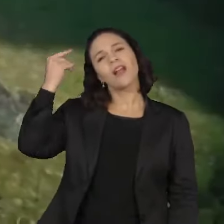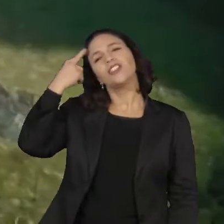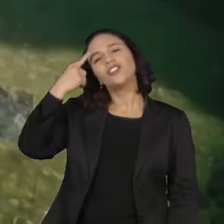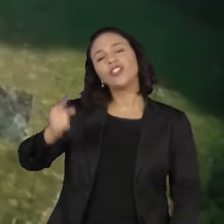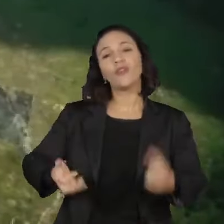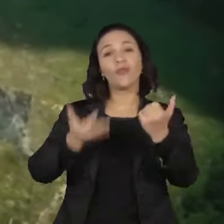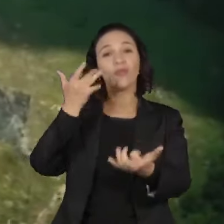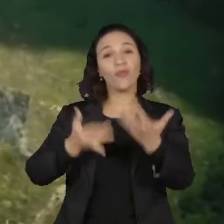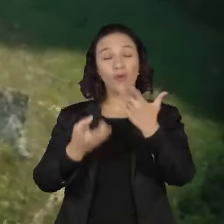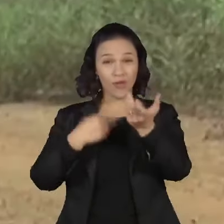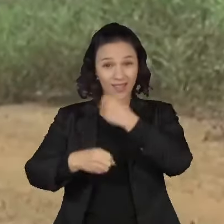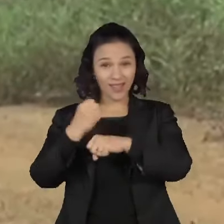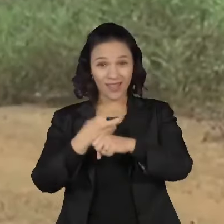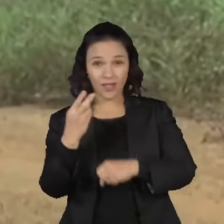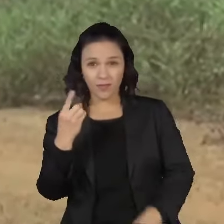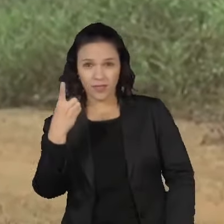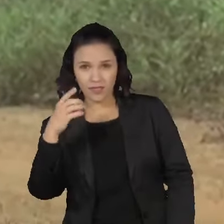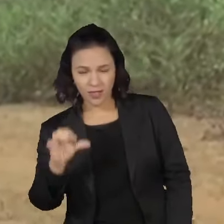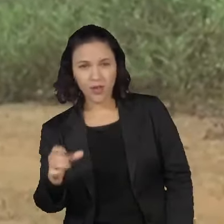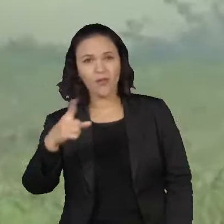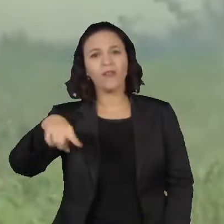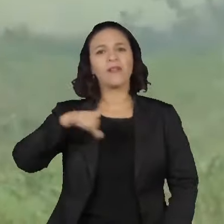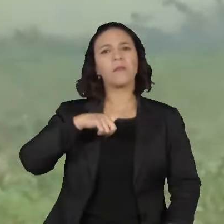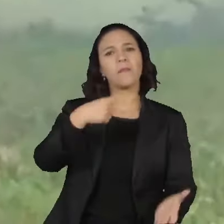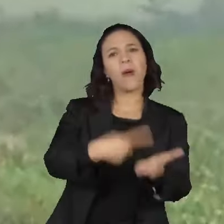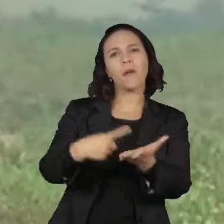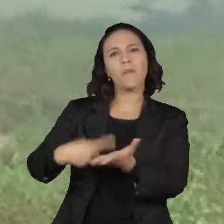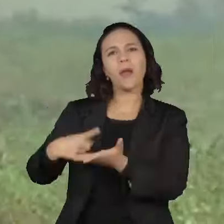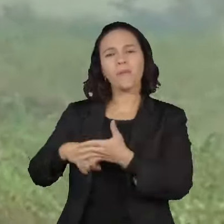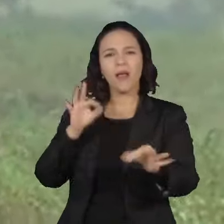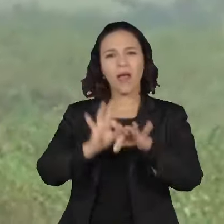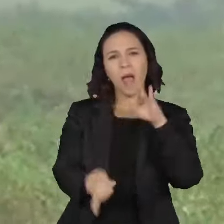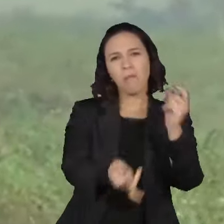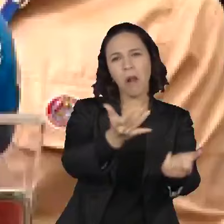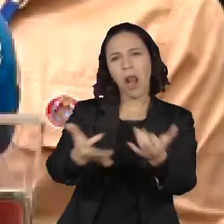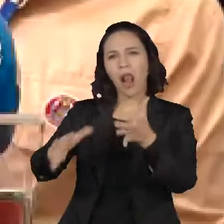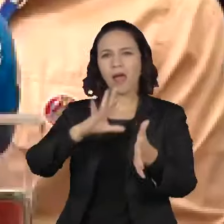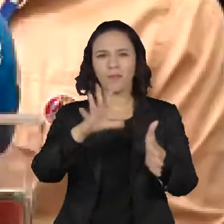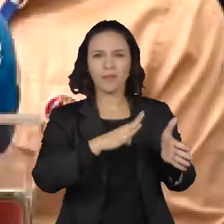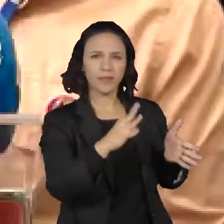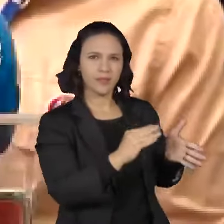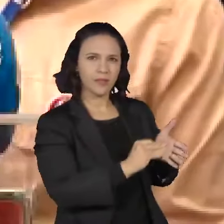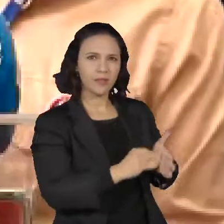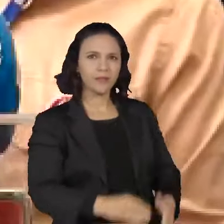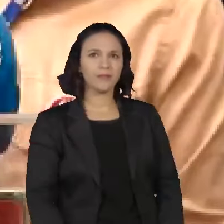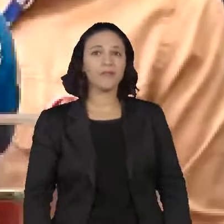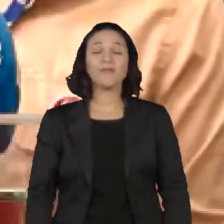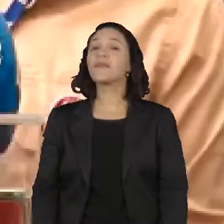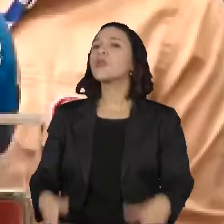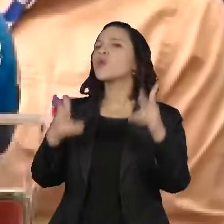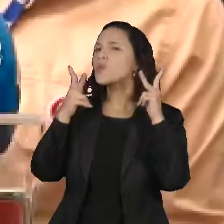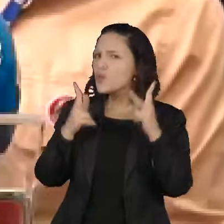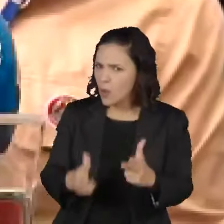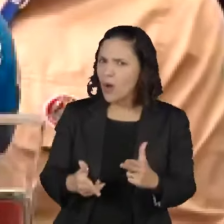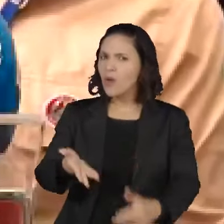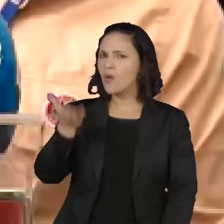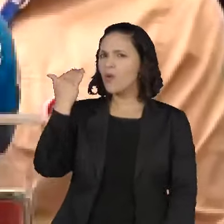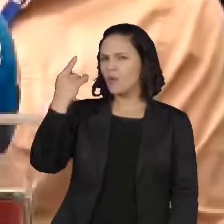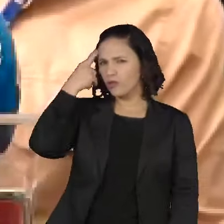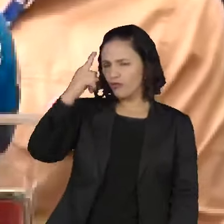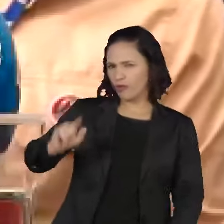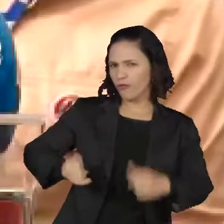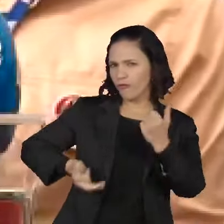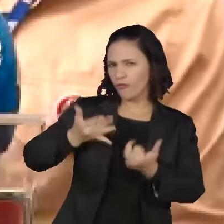2019, criminosos organizaram um movimento para incendiar áreas da Amazônia. Do mesmo jeito que nós tivemos o dia do